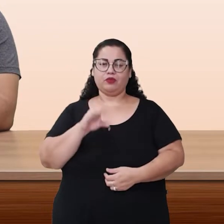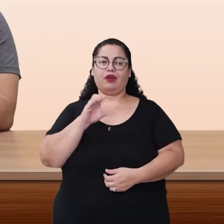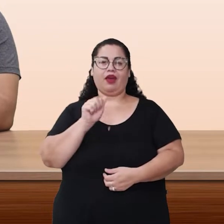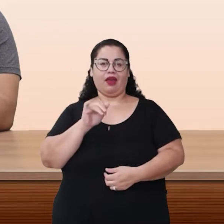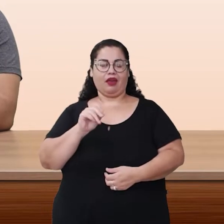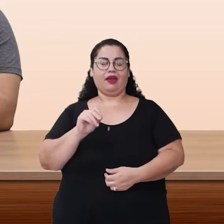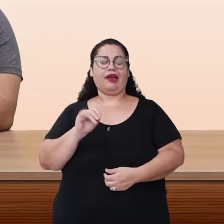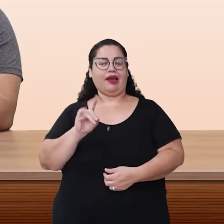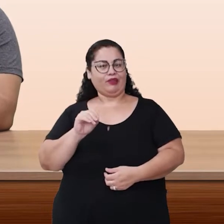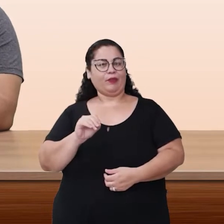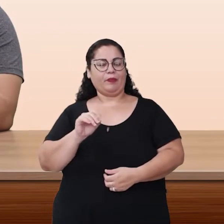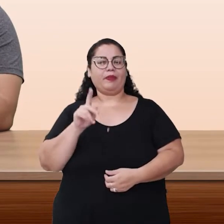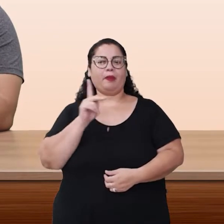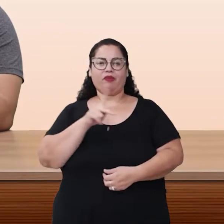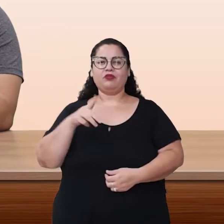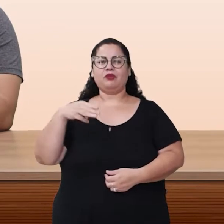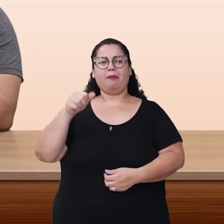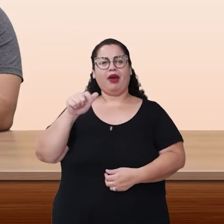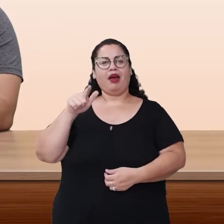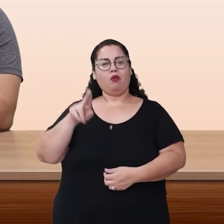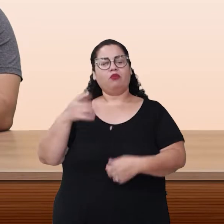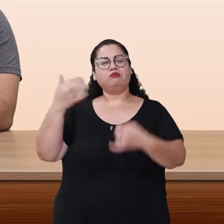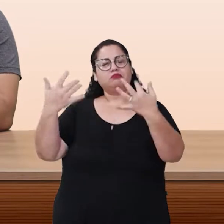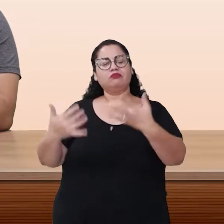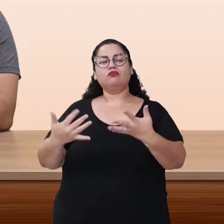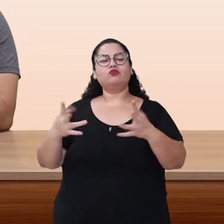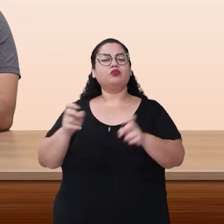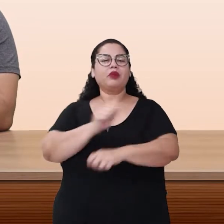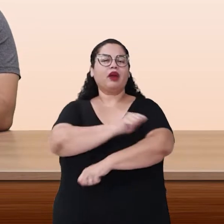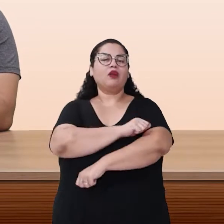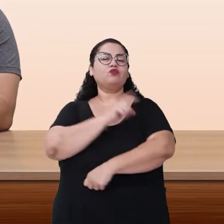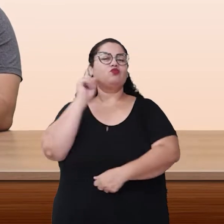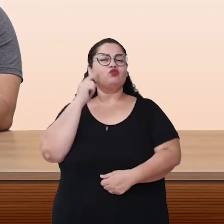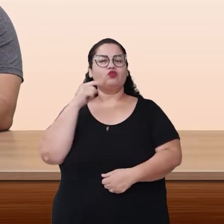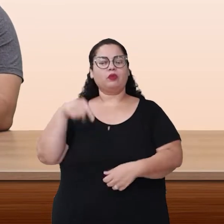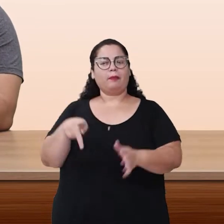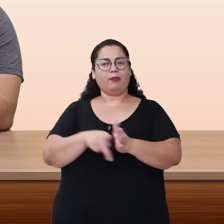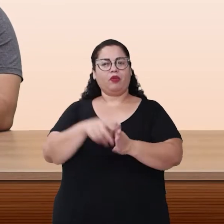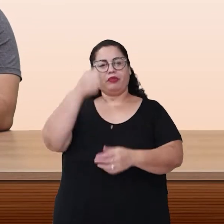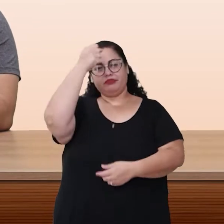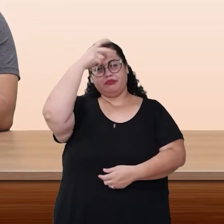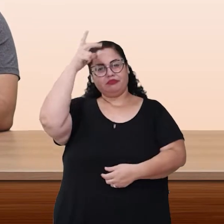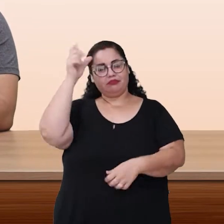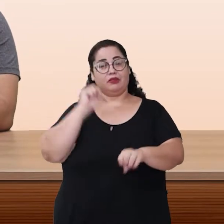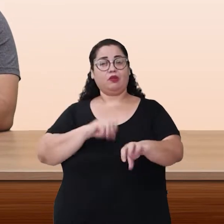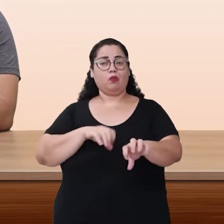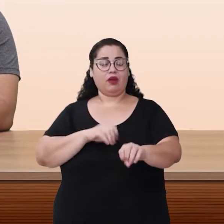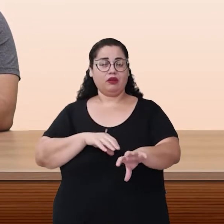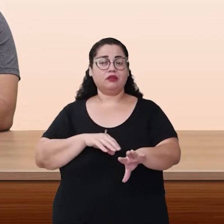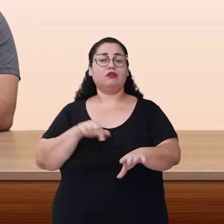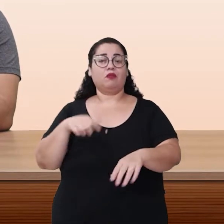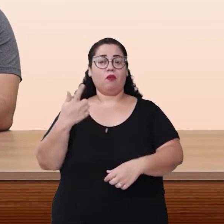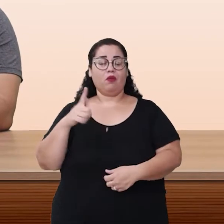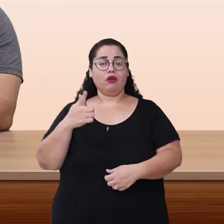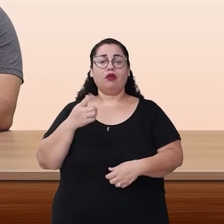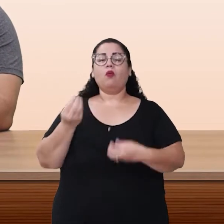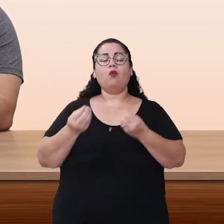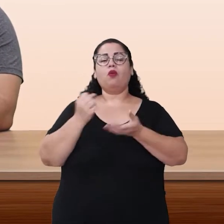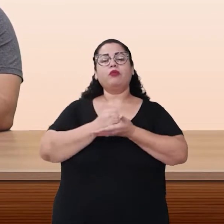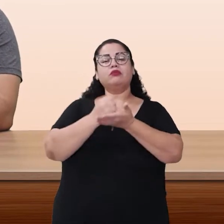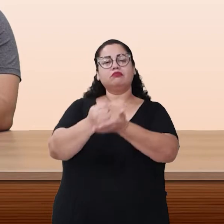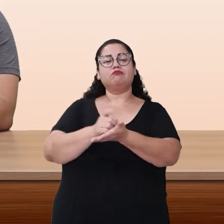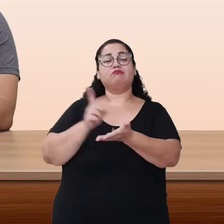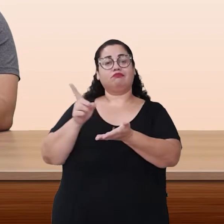Caiado. A professora Malu conversou com ela sobre os estudantes surdos aqui da Rede Municipal de Educação de Goiânia e o